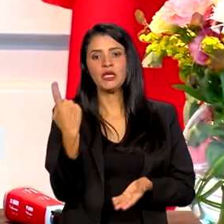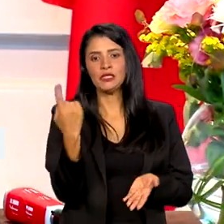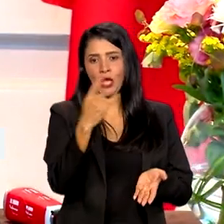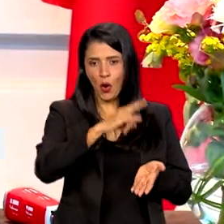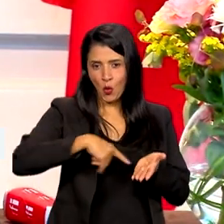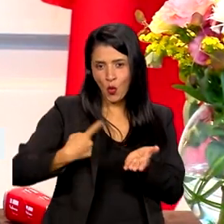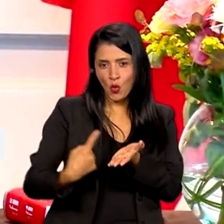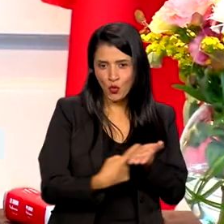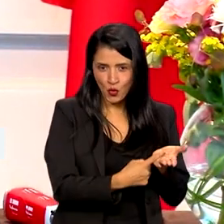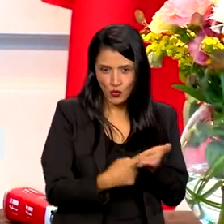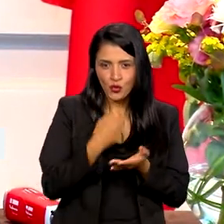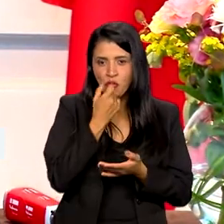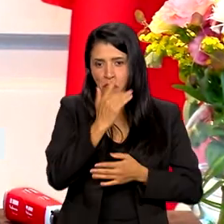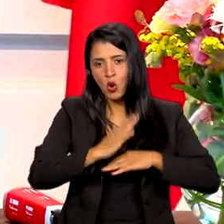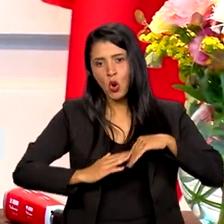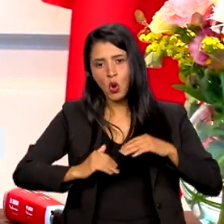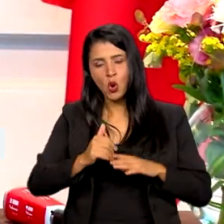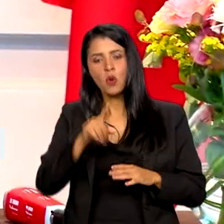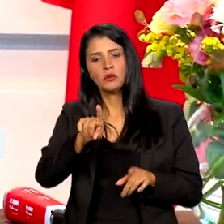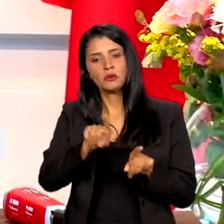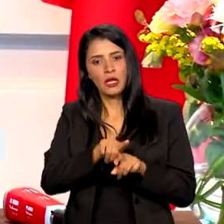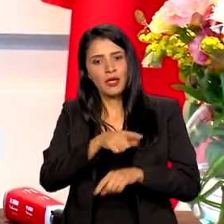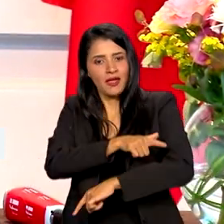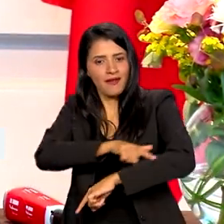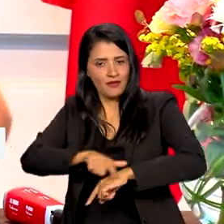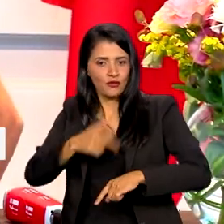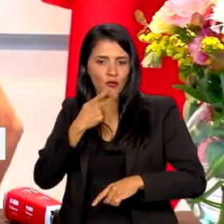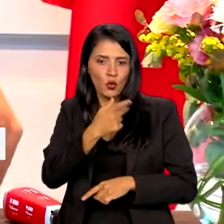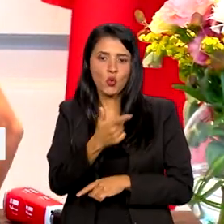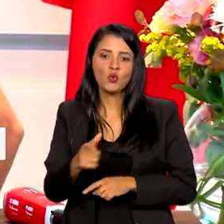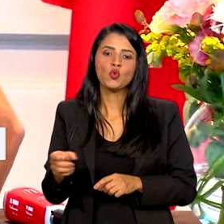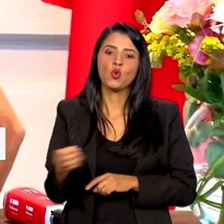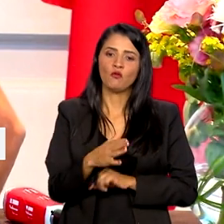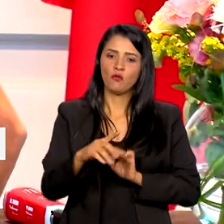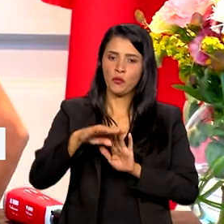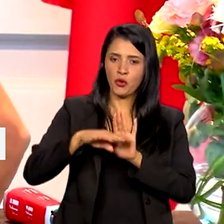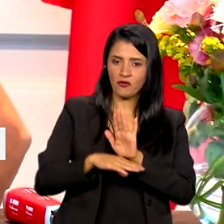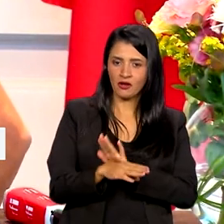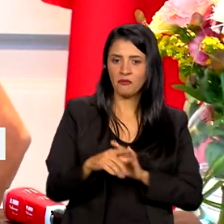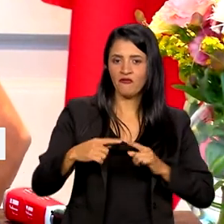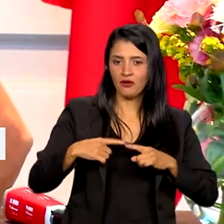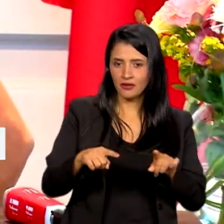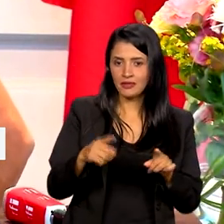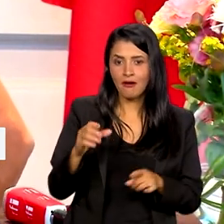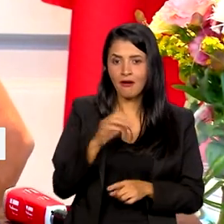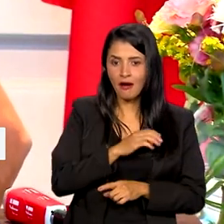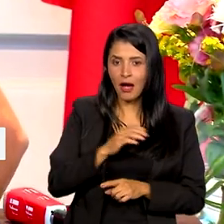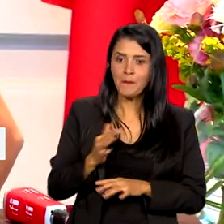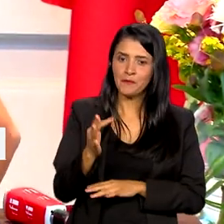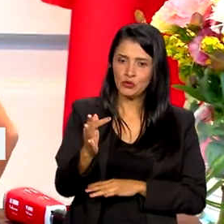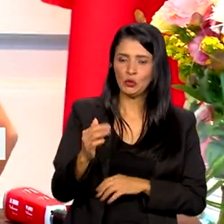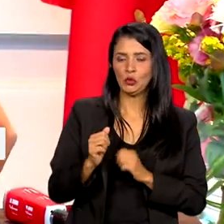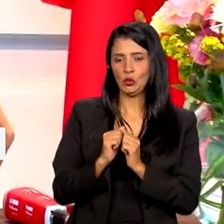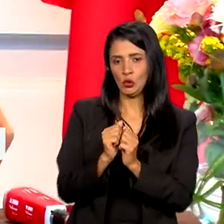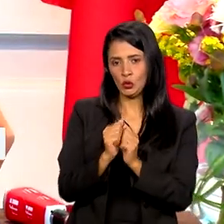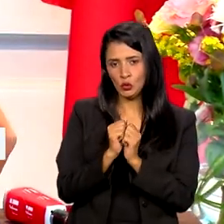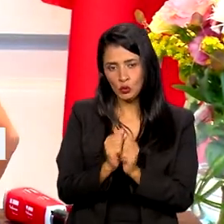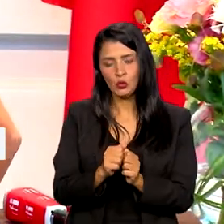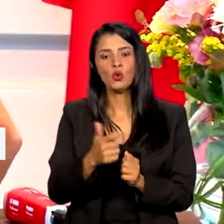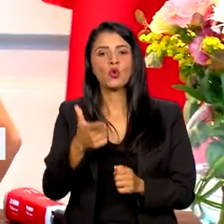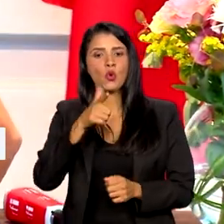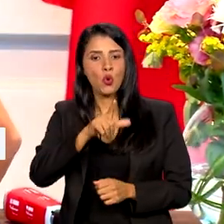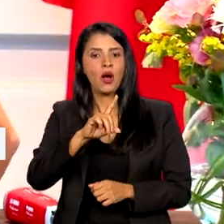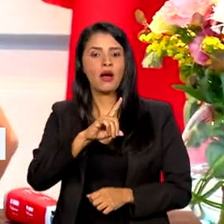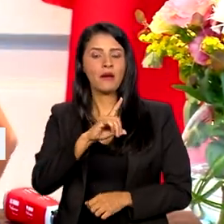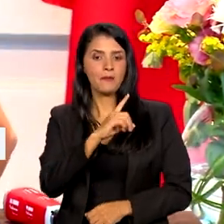práticas, nós também falamos de um programa que nós estaremos lançando agora, em breve, no futuro, com a ministra Ana Moser, que não está na